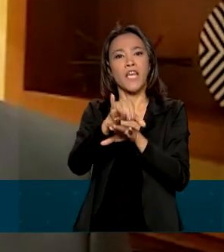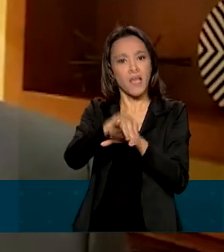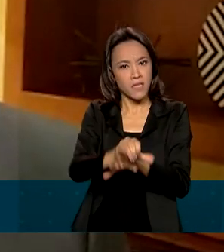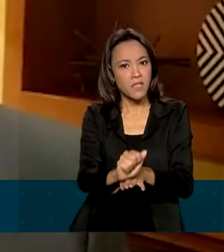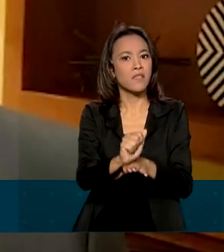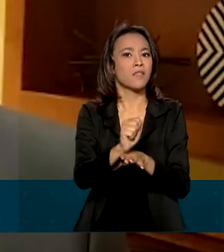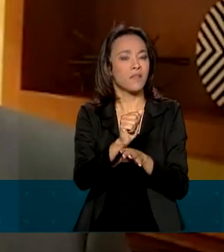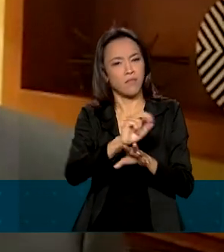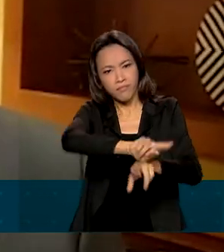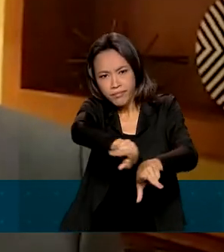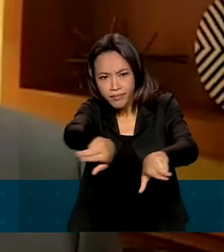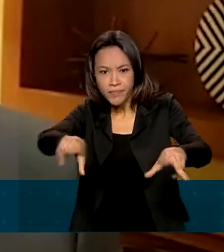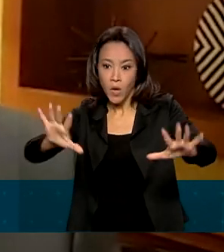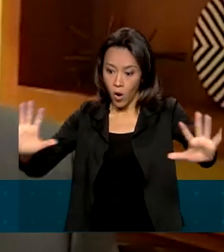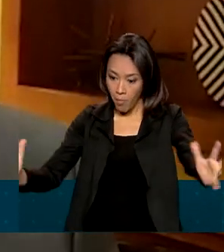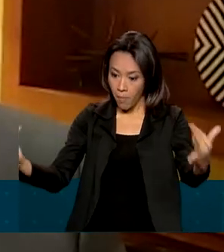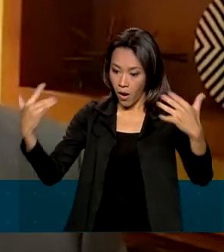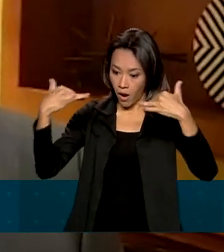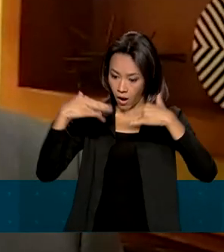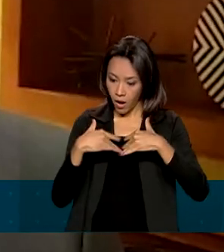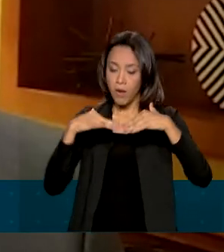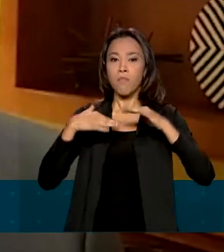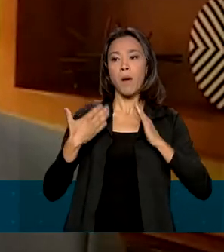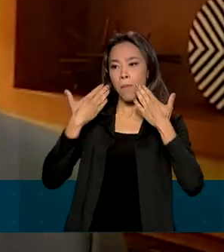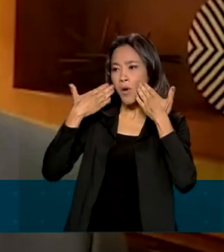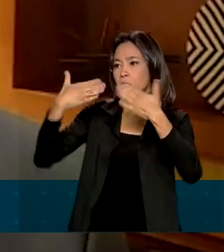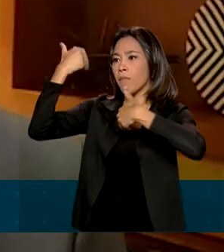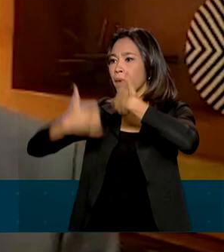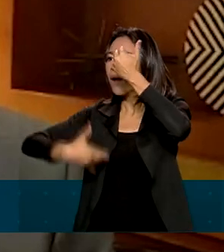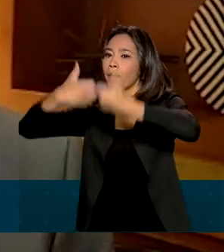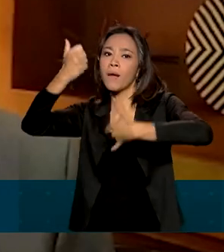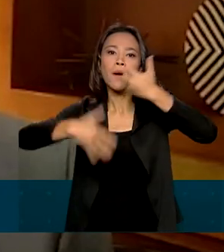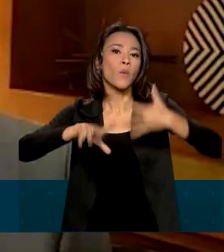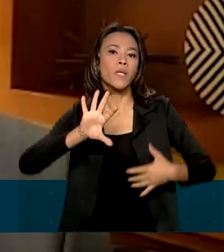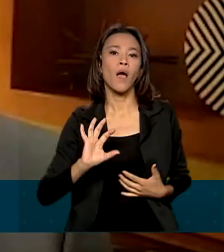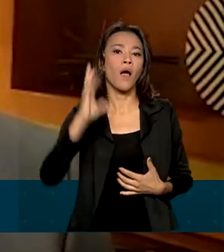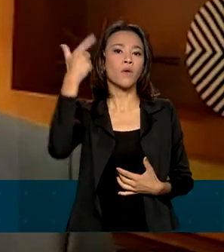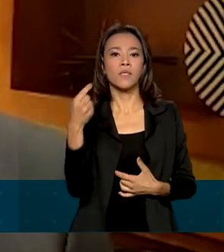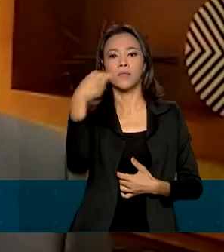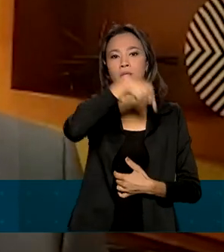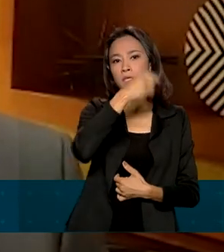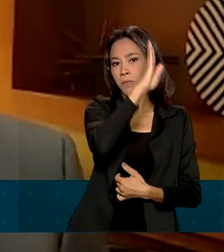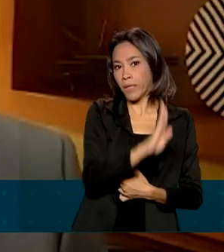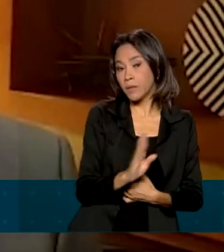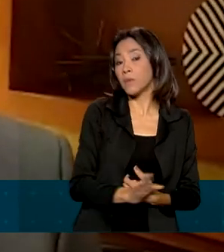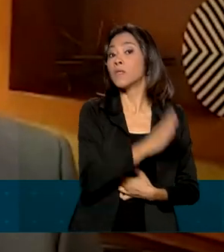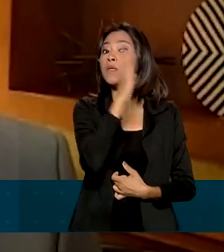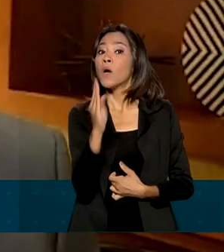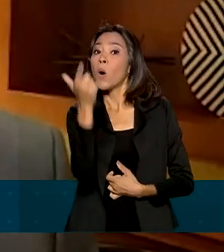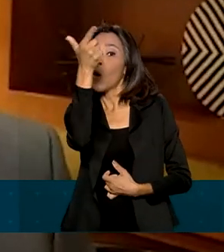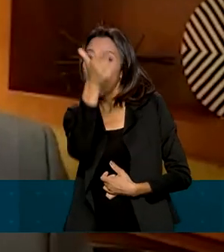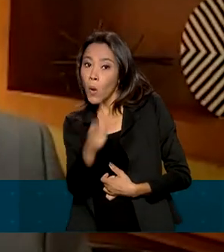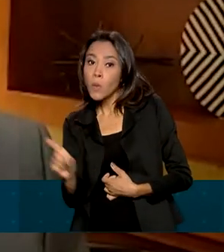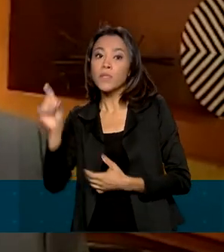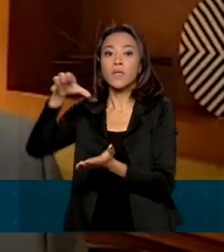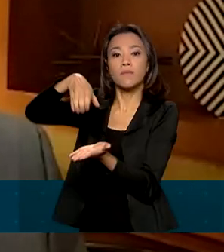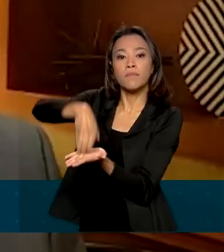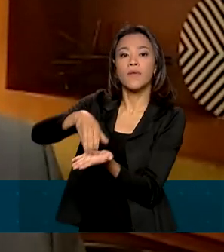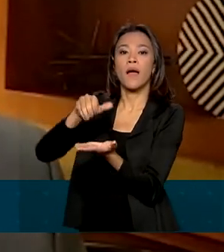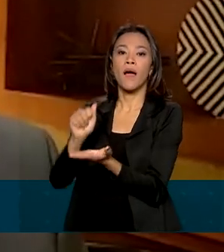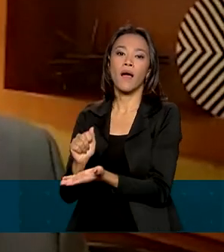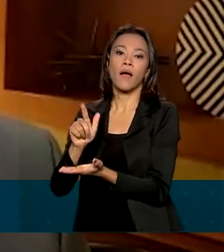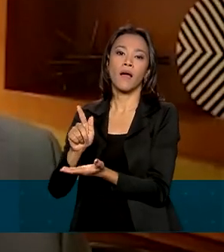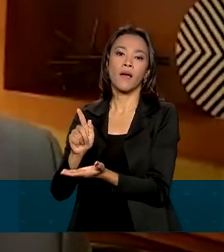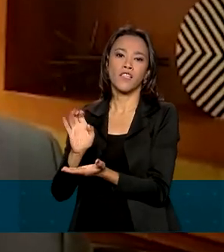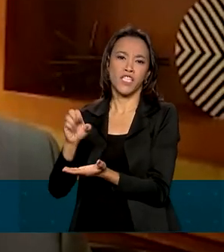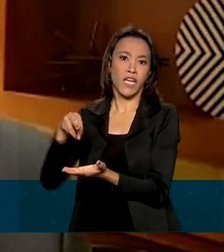para mostrar também o que está em curso na nossa infraestrutura. Completamos o dia com reuniões com agência de rating, aqueles que fazem